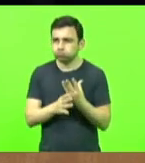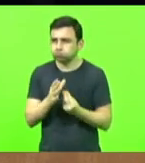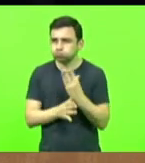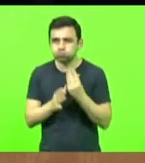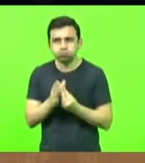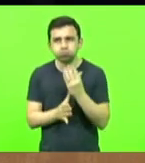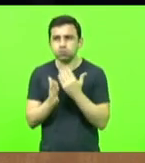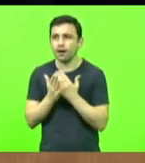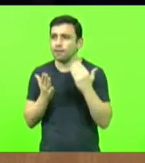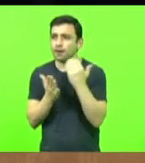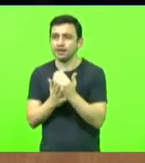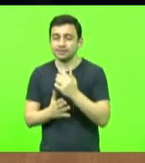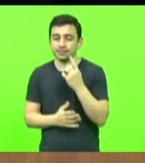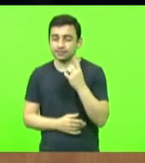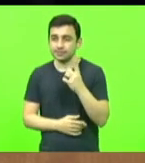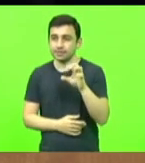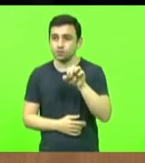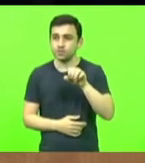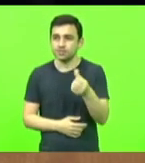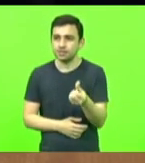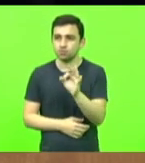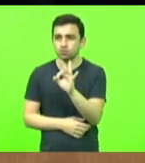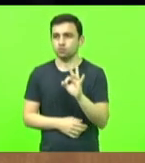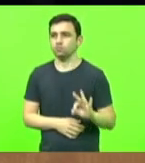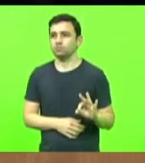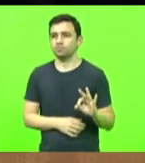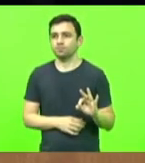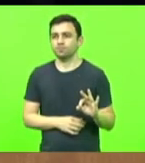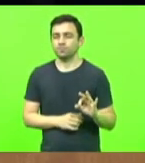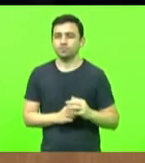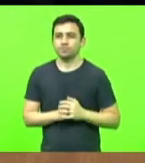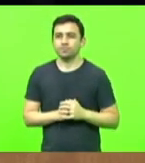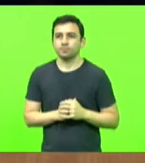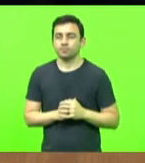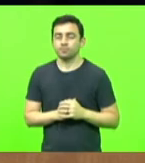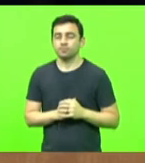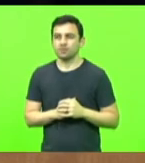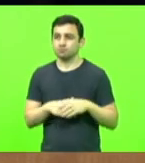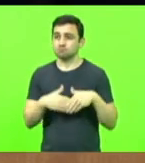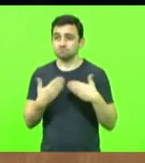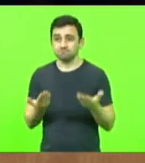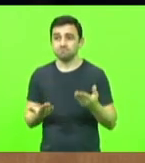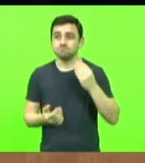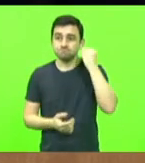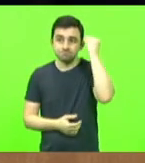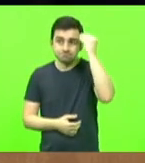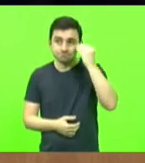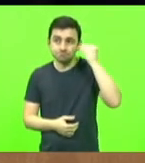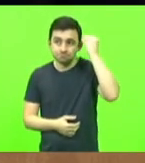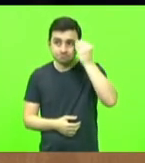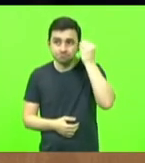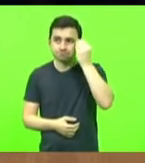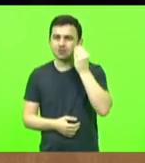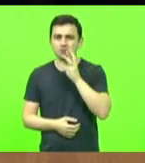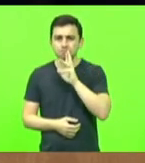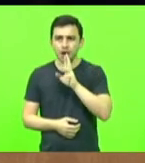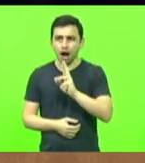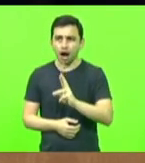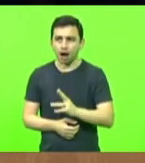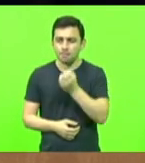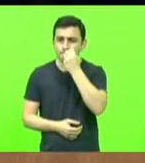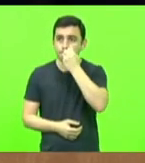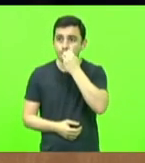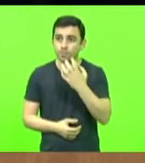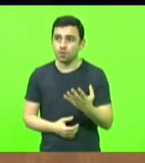106%. Com essa experiência e esses resultados, estamos